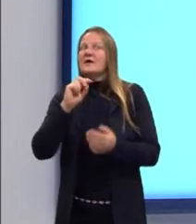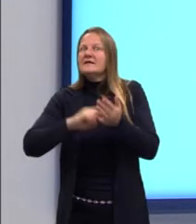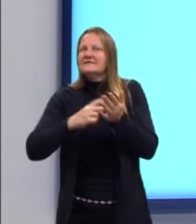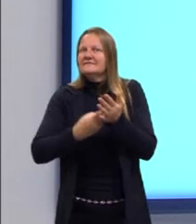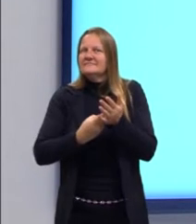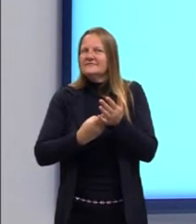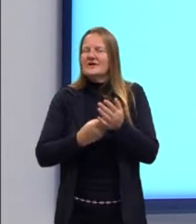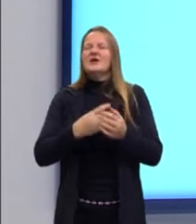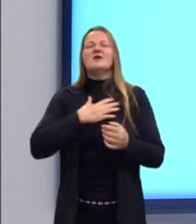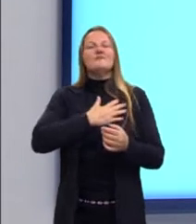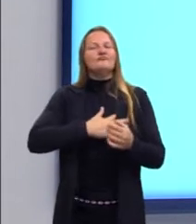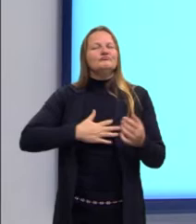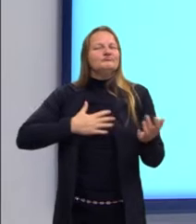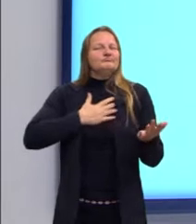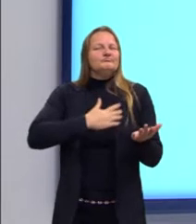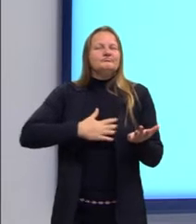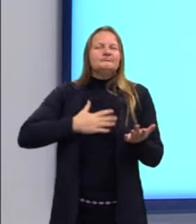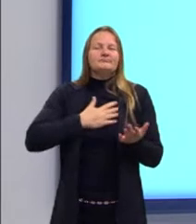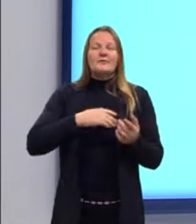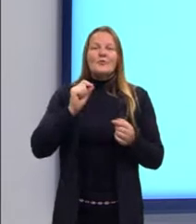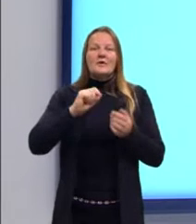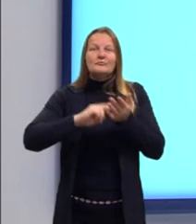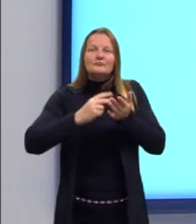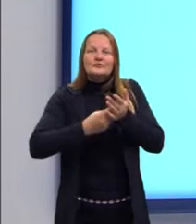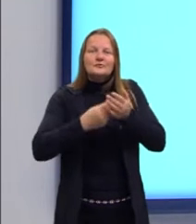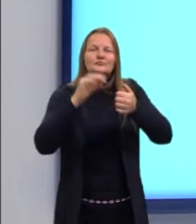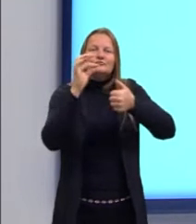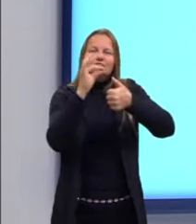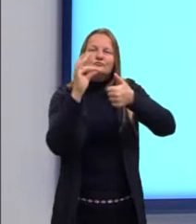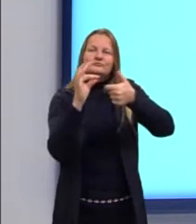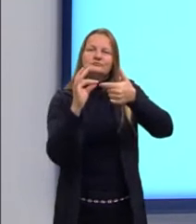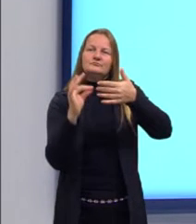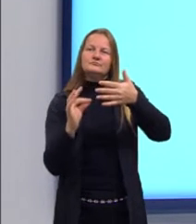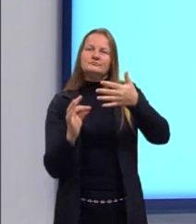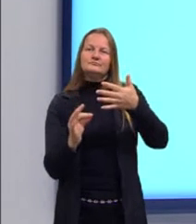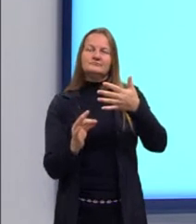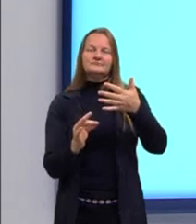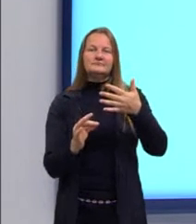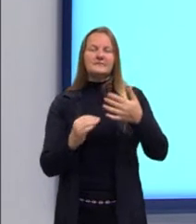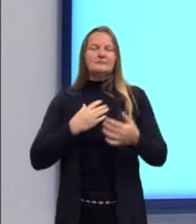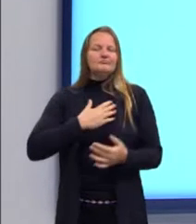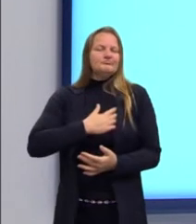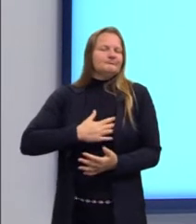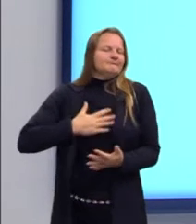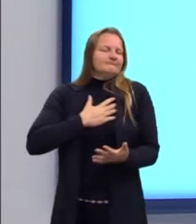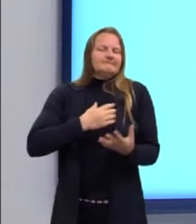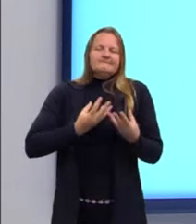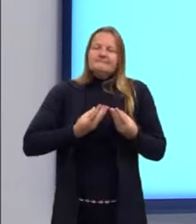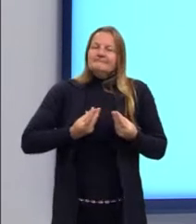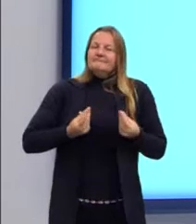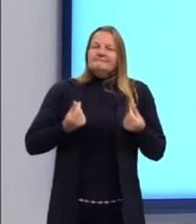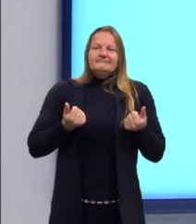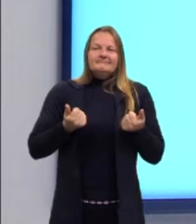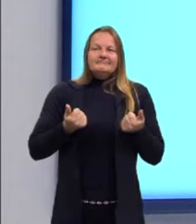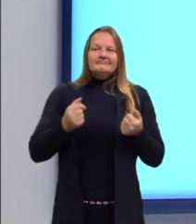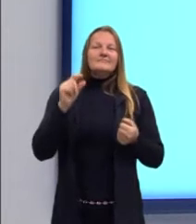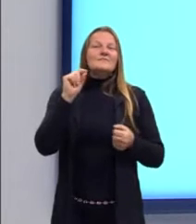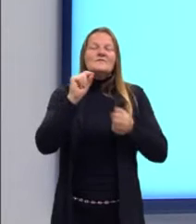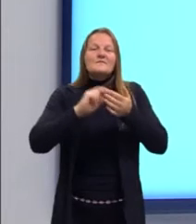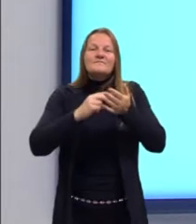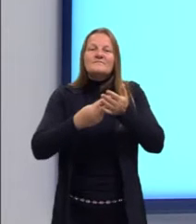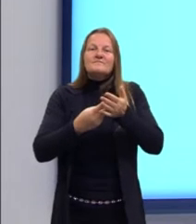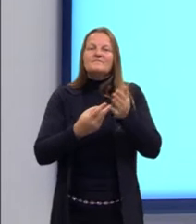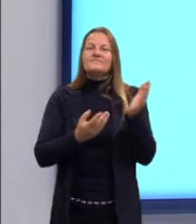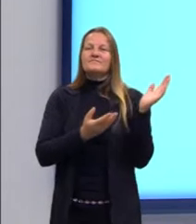Existe uma série de significados distintos quando o assunto é bem-estar. Um deles, então, que